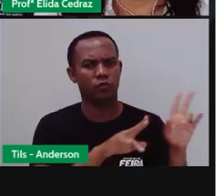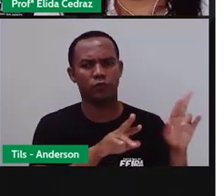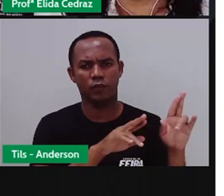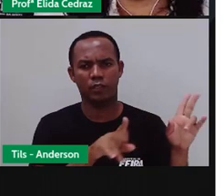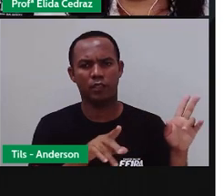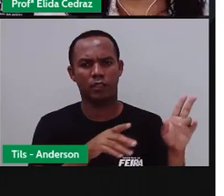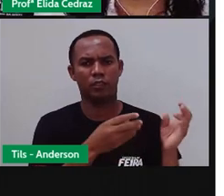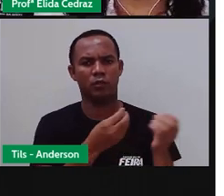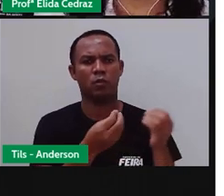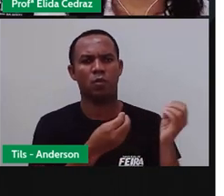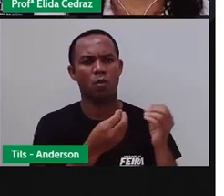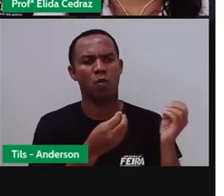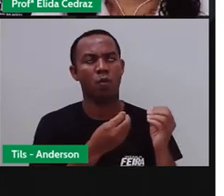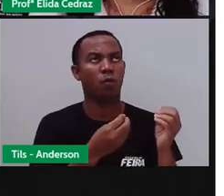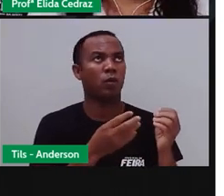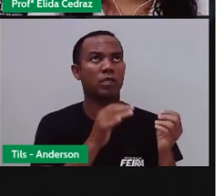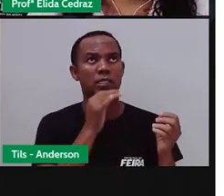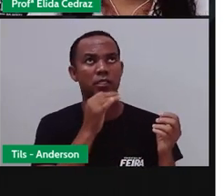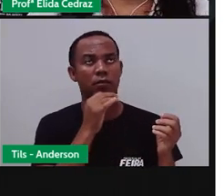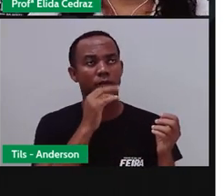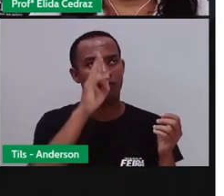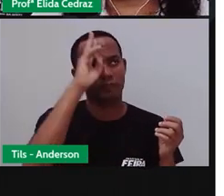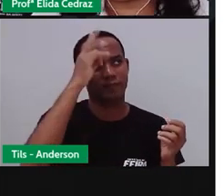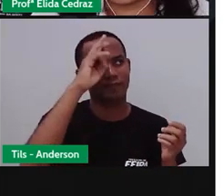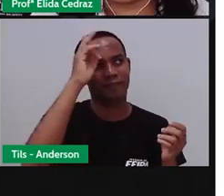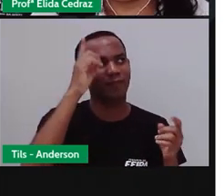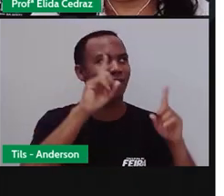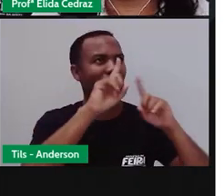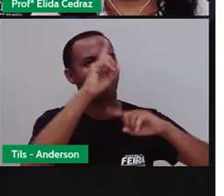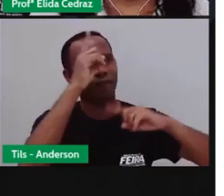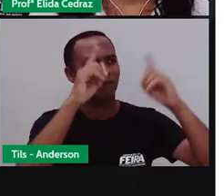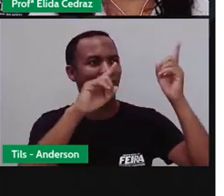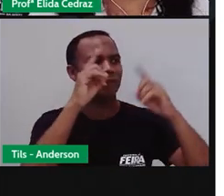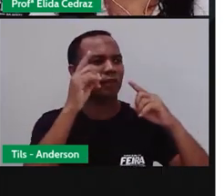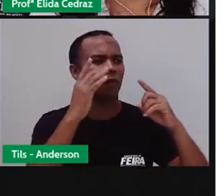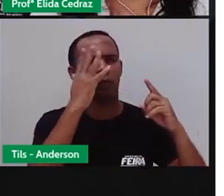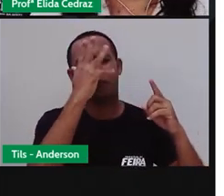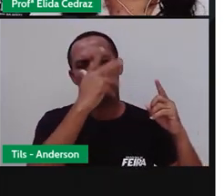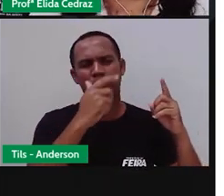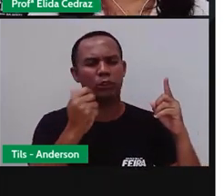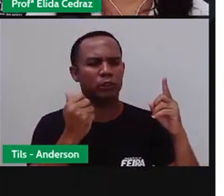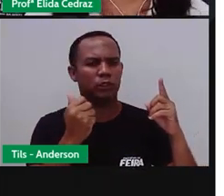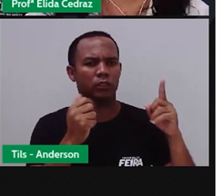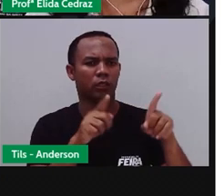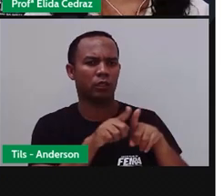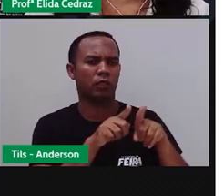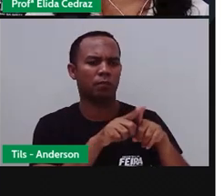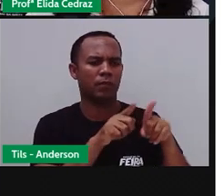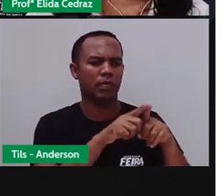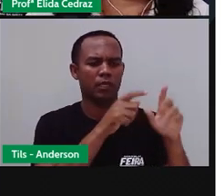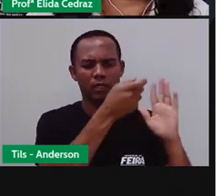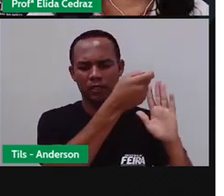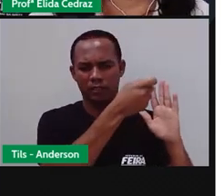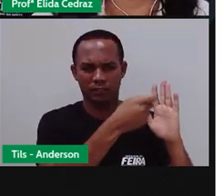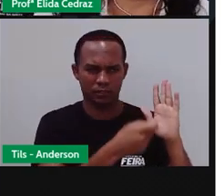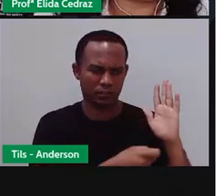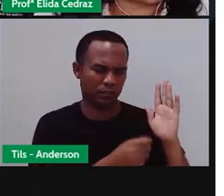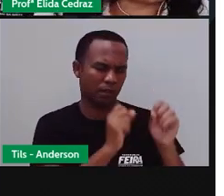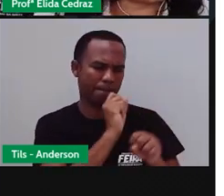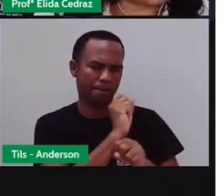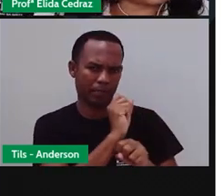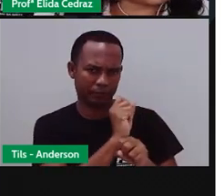do conto de fadas, das fábulas. É escrita em prosa, com linhas e parágrafos.